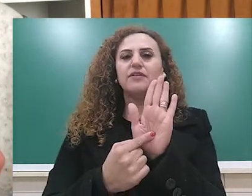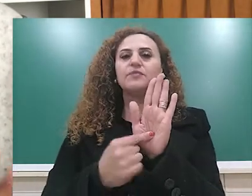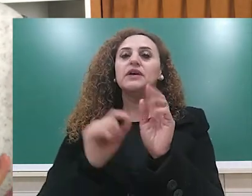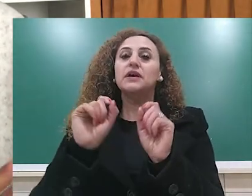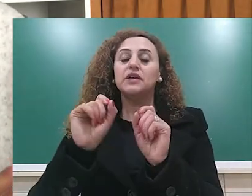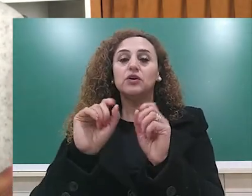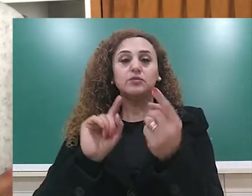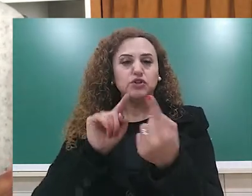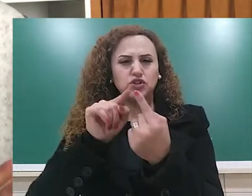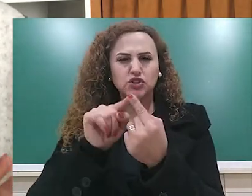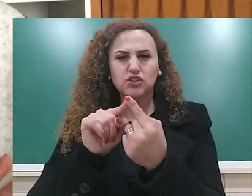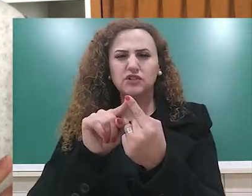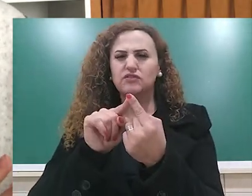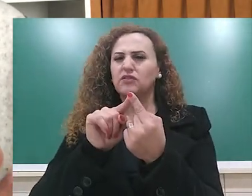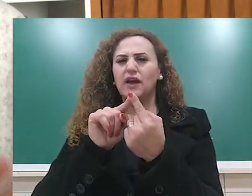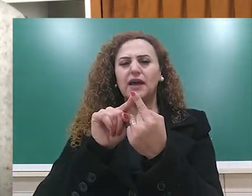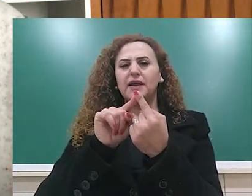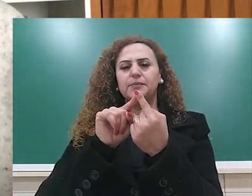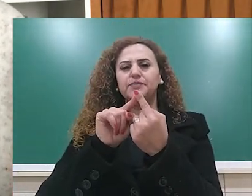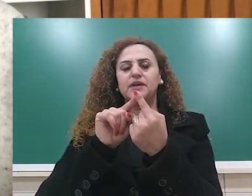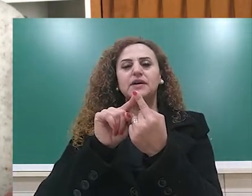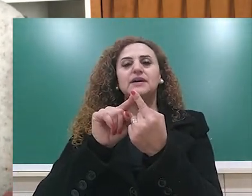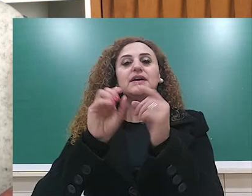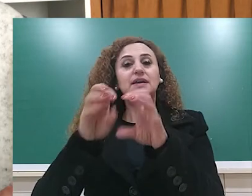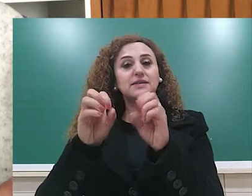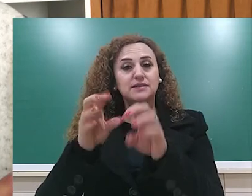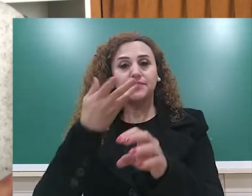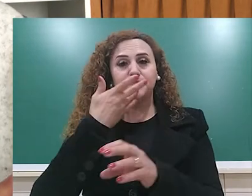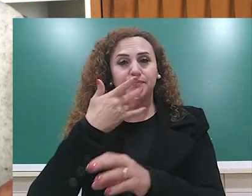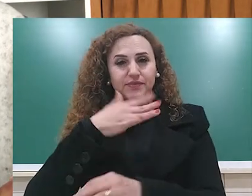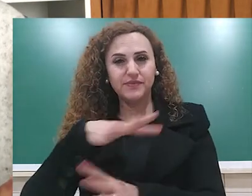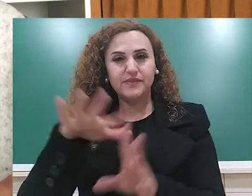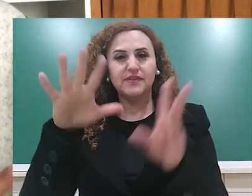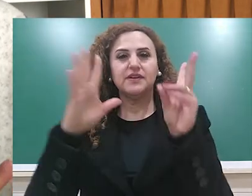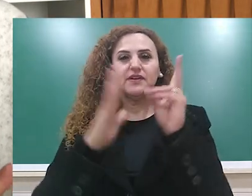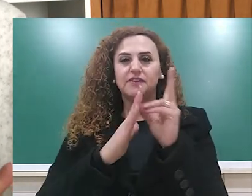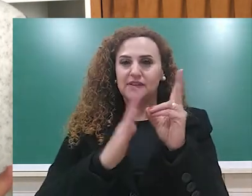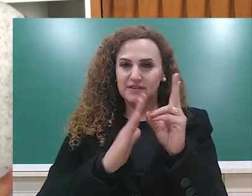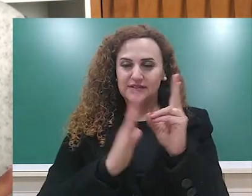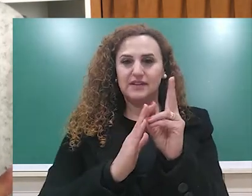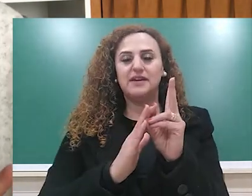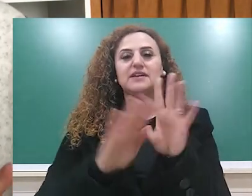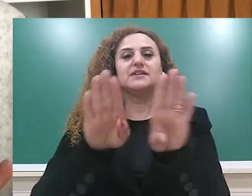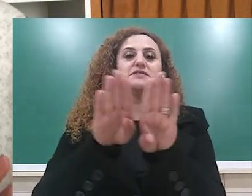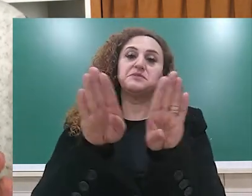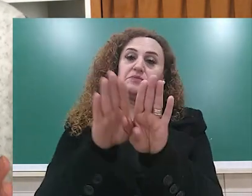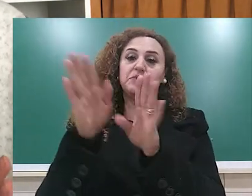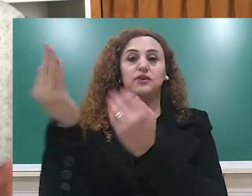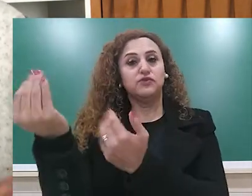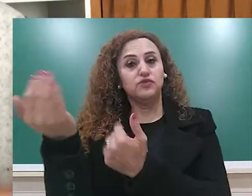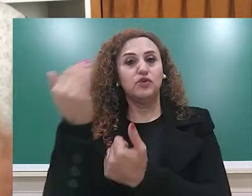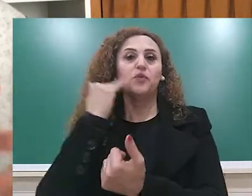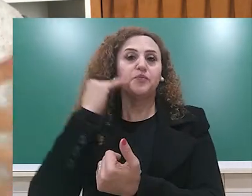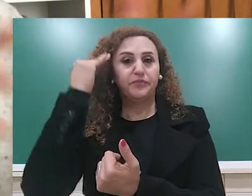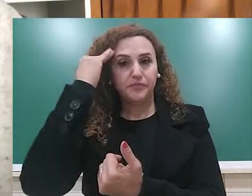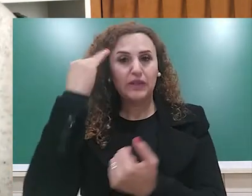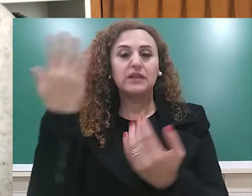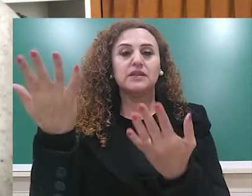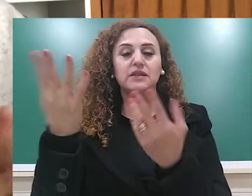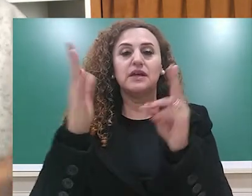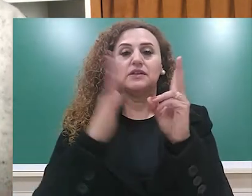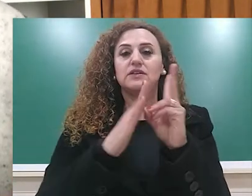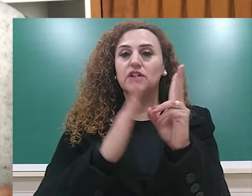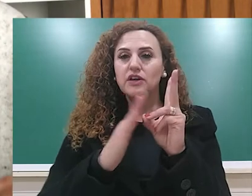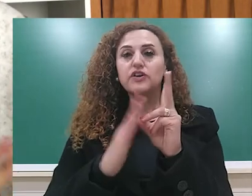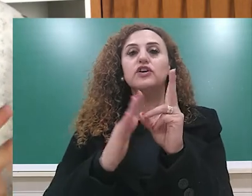simples e ele foi escrito para ser encenado pelas crianças e pelos jovens indígenas que